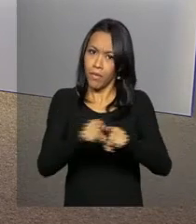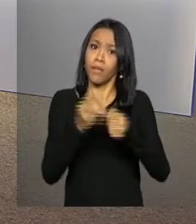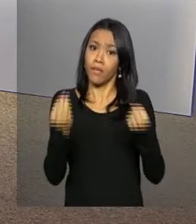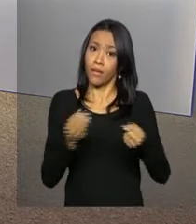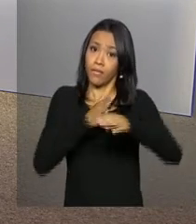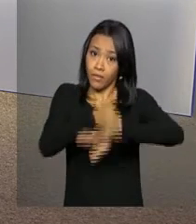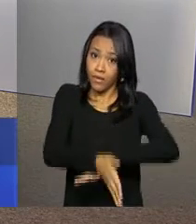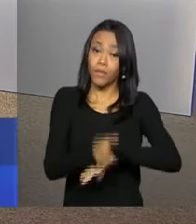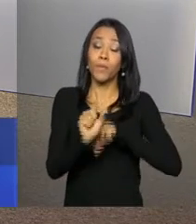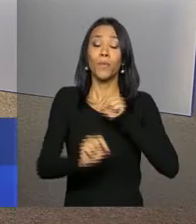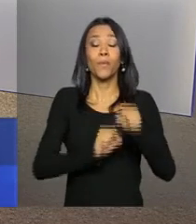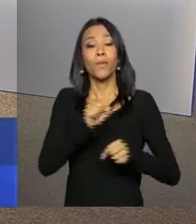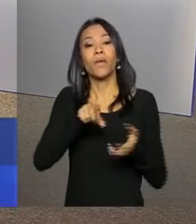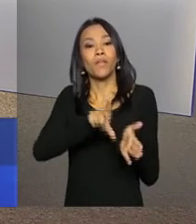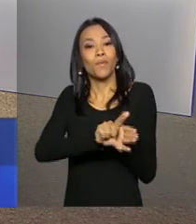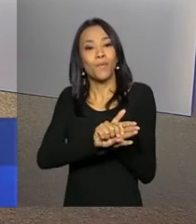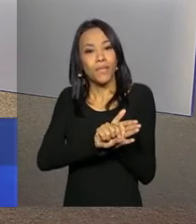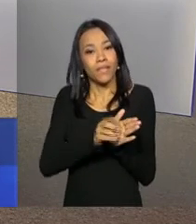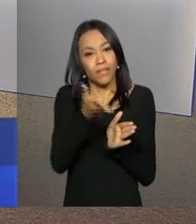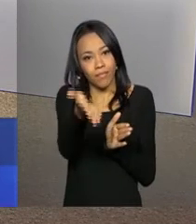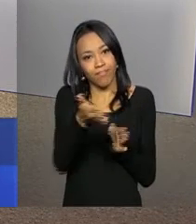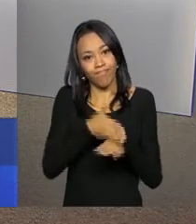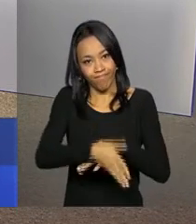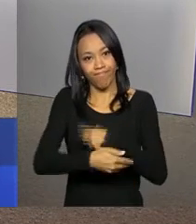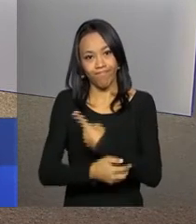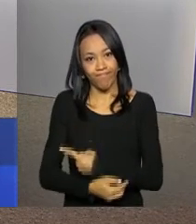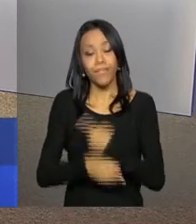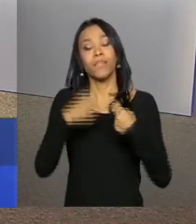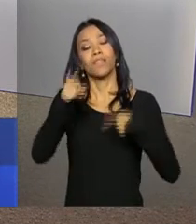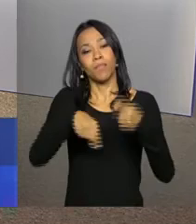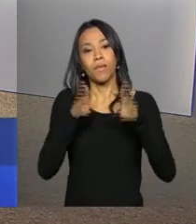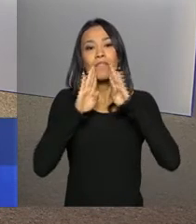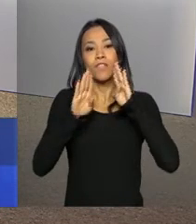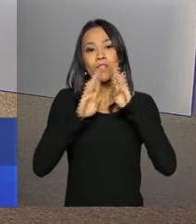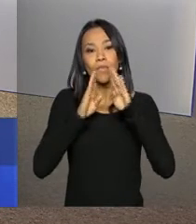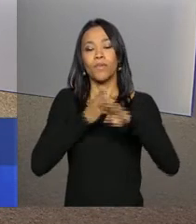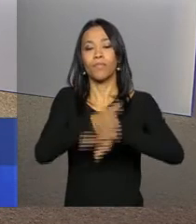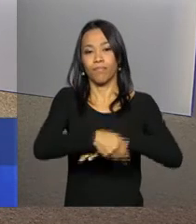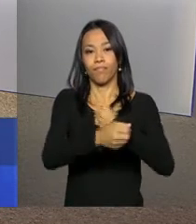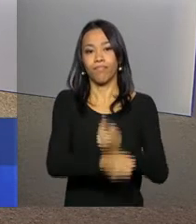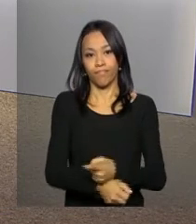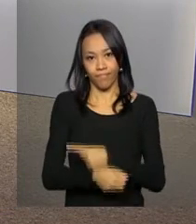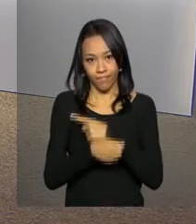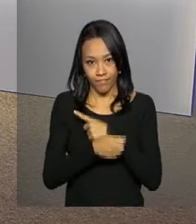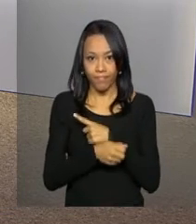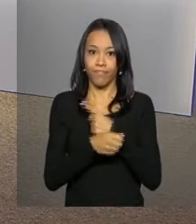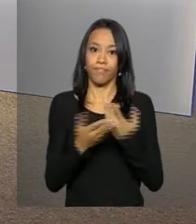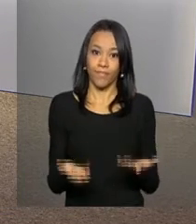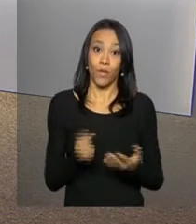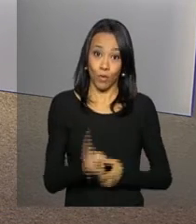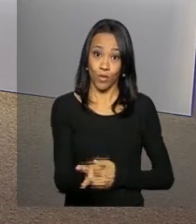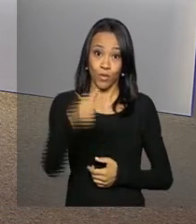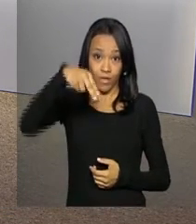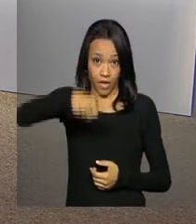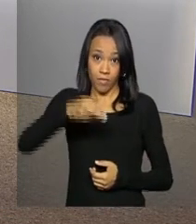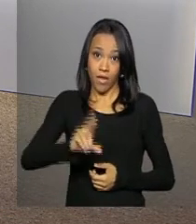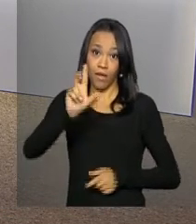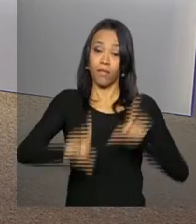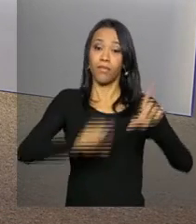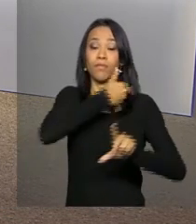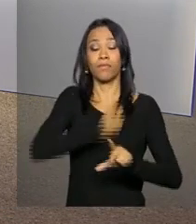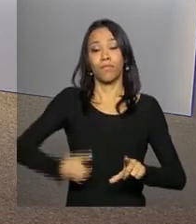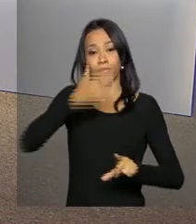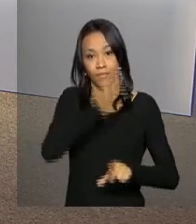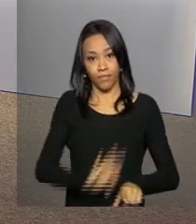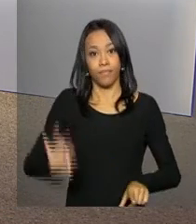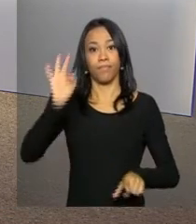nossas redes sociais. twitter.com.br tvnbr, facebook.com.br tvnbr. Continue com a gente, NBR